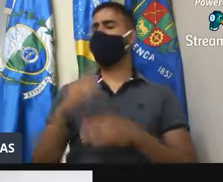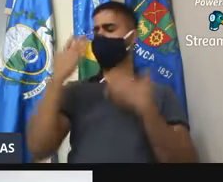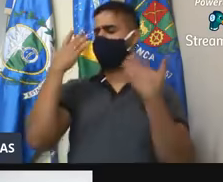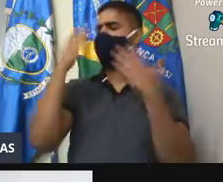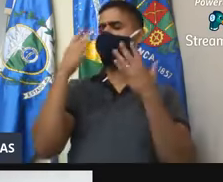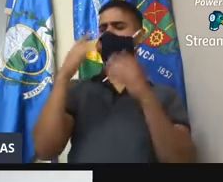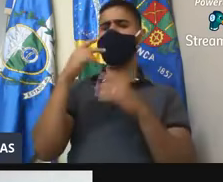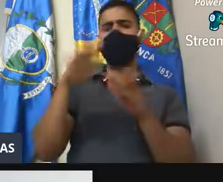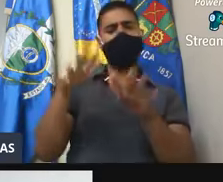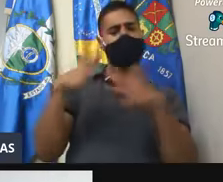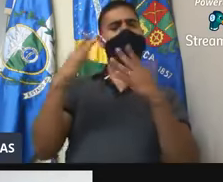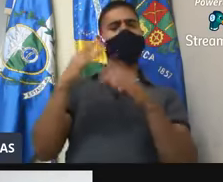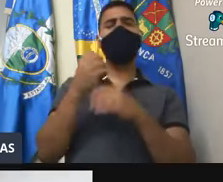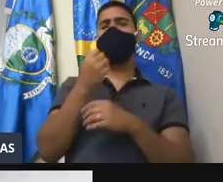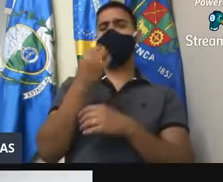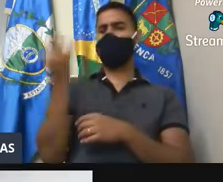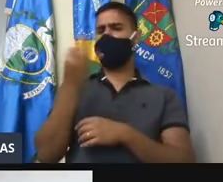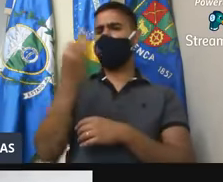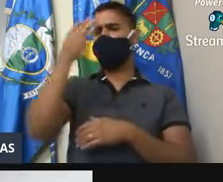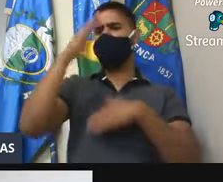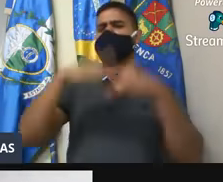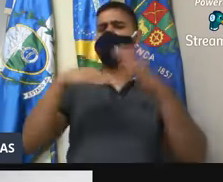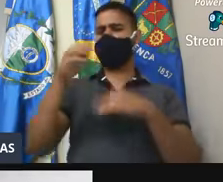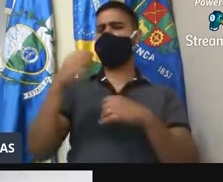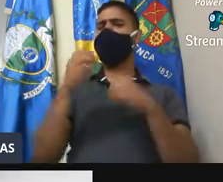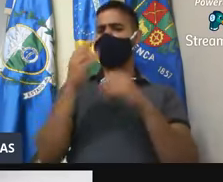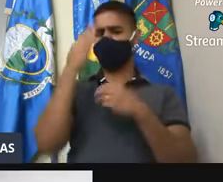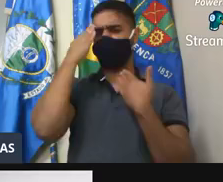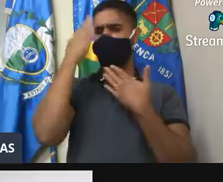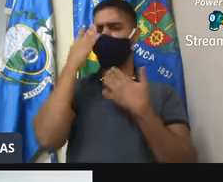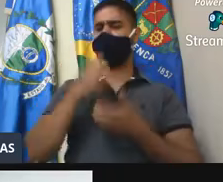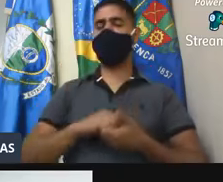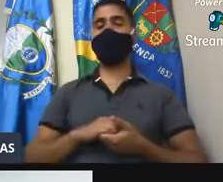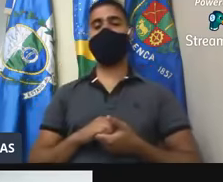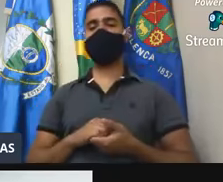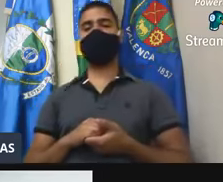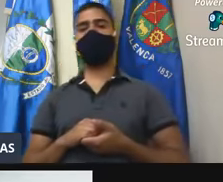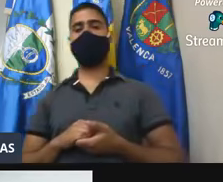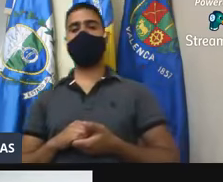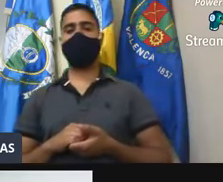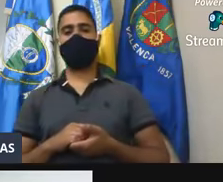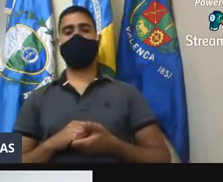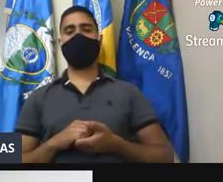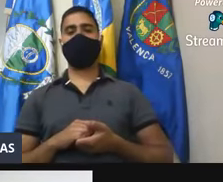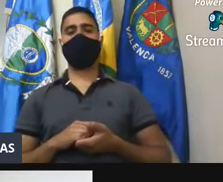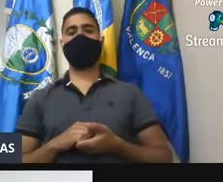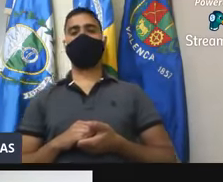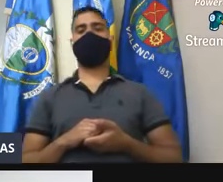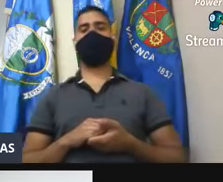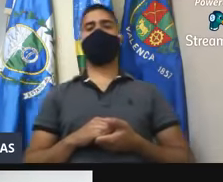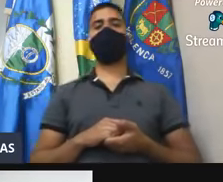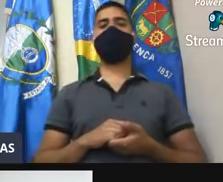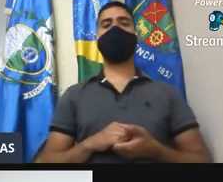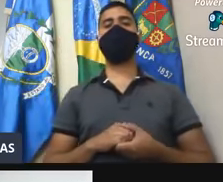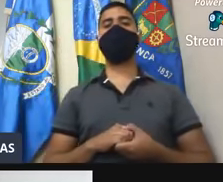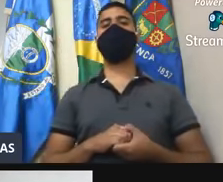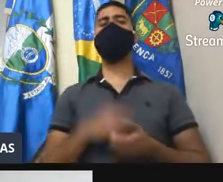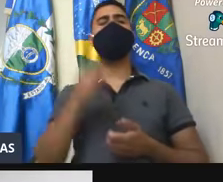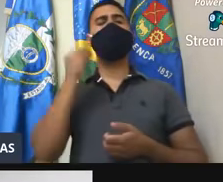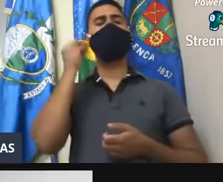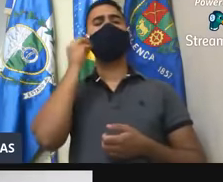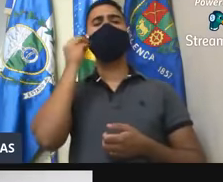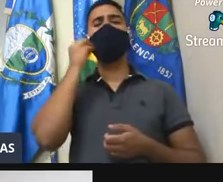um excelente funcionário, cara, olha, sempre atento, então, a gente tentou levar pra ele, Rafael, que, pra ver se